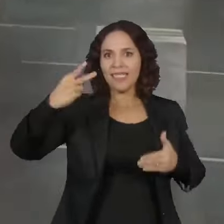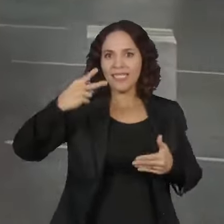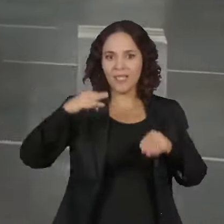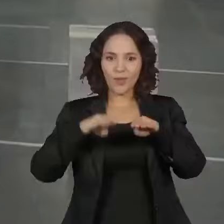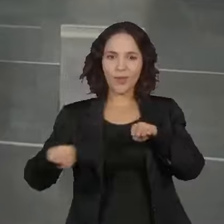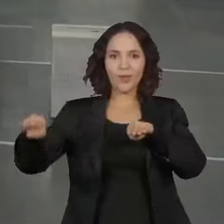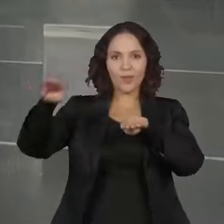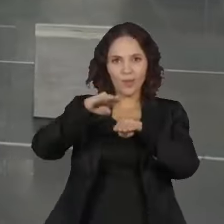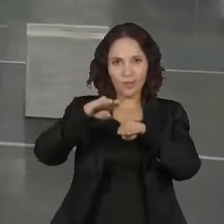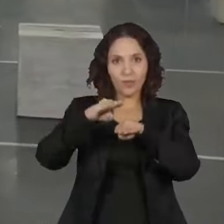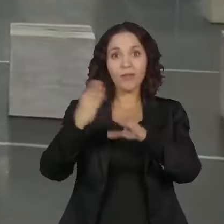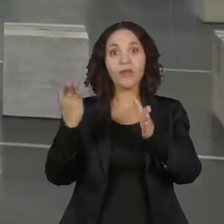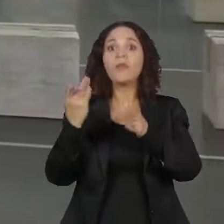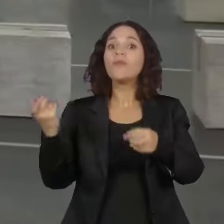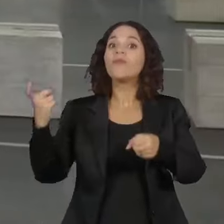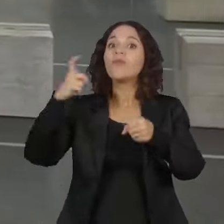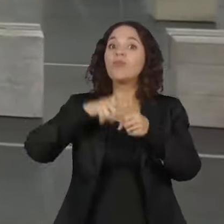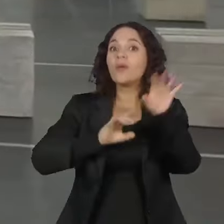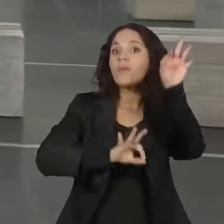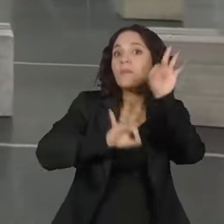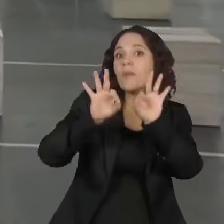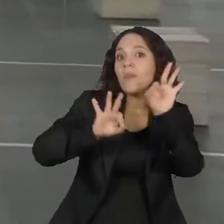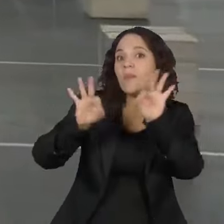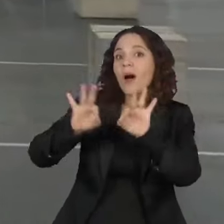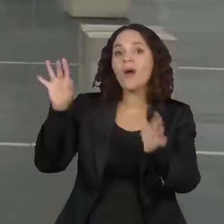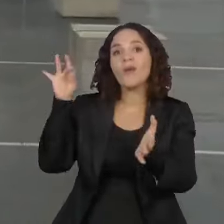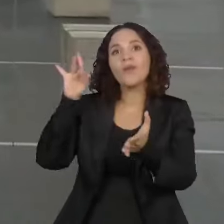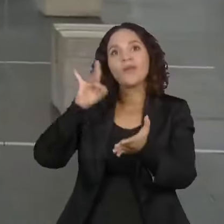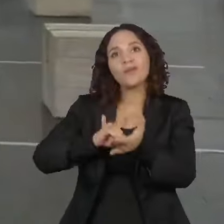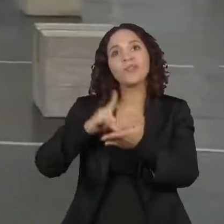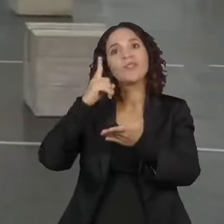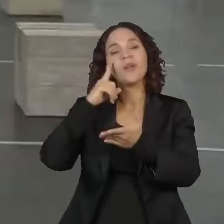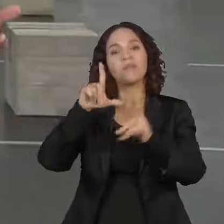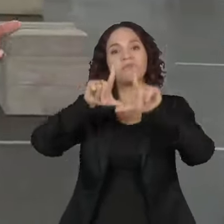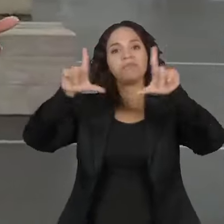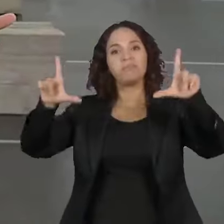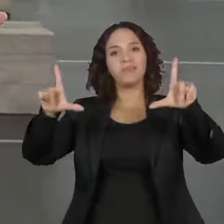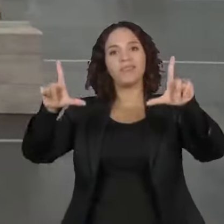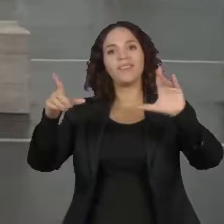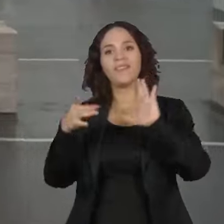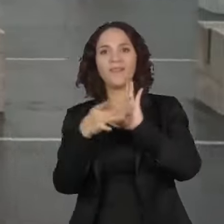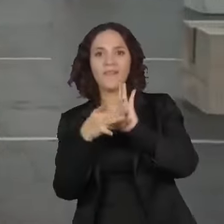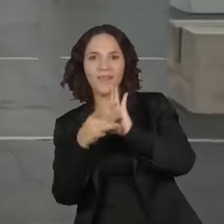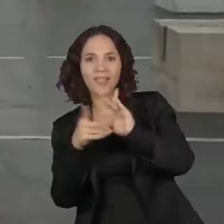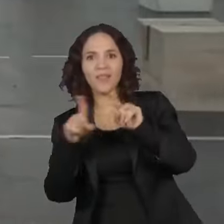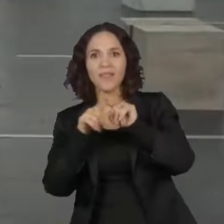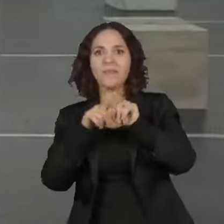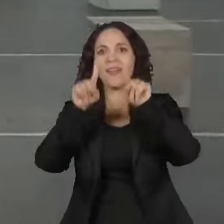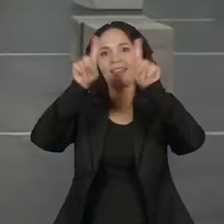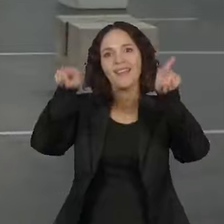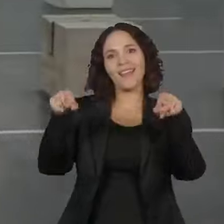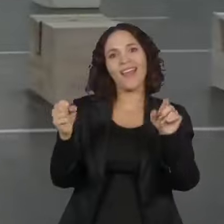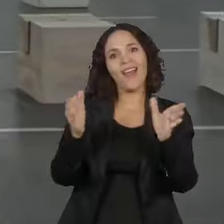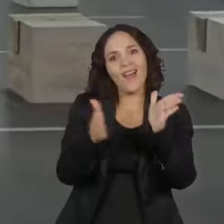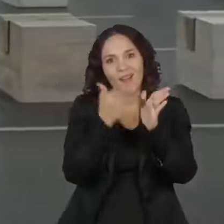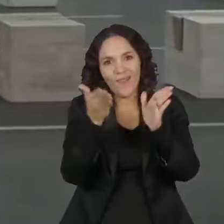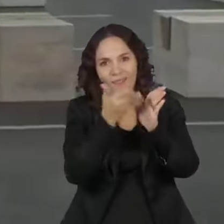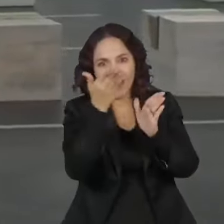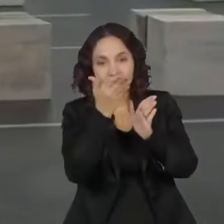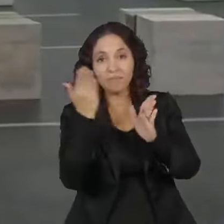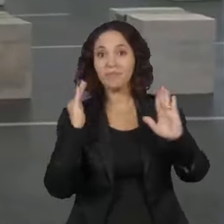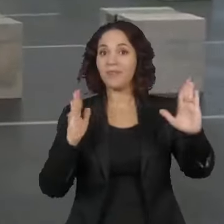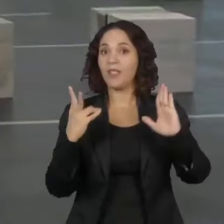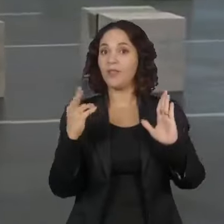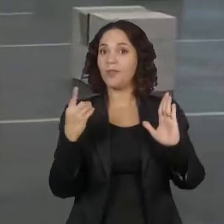voltaram do projeto inicial de Alina Bobardi esses cavaletes de vidro e concreto. Já entre 2016 e 2022,